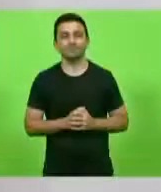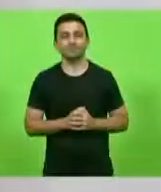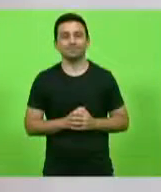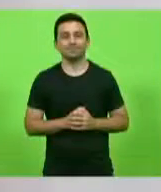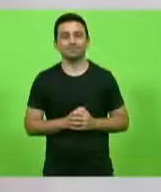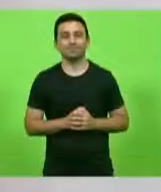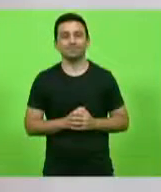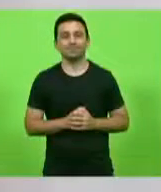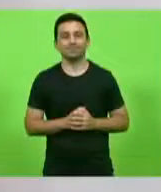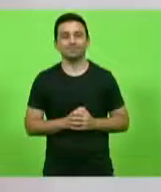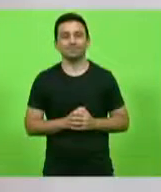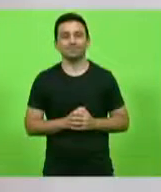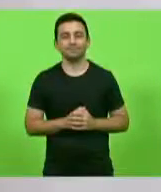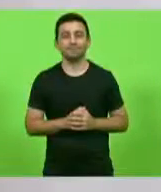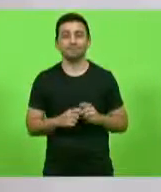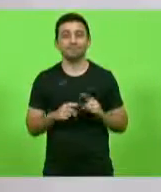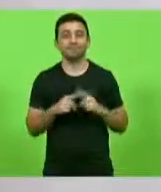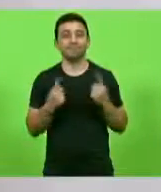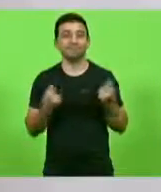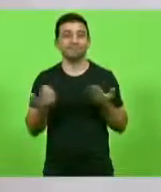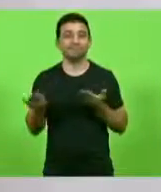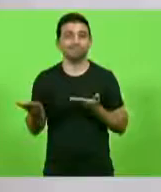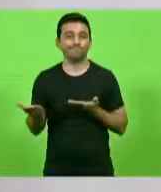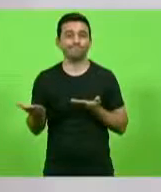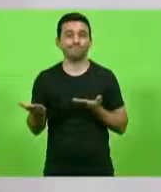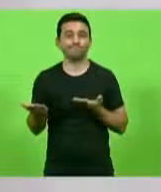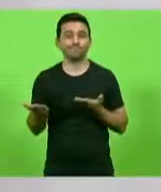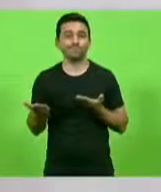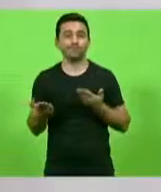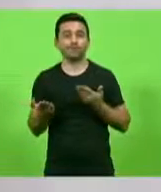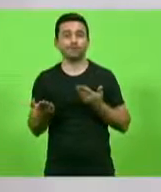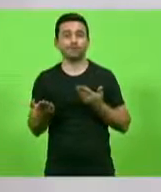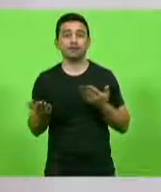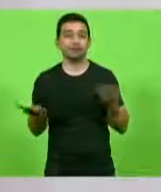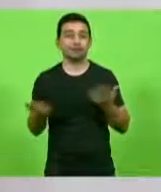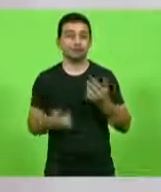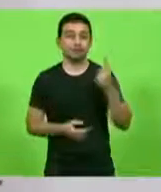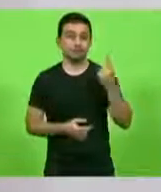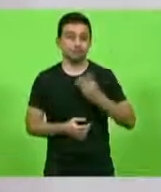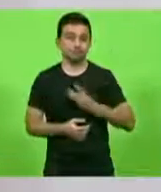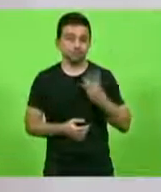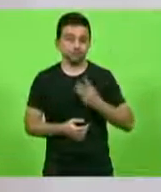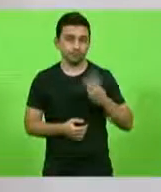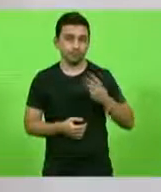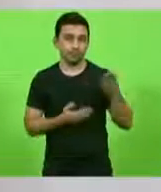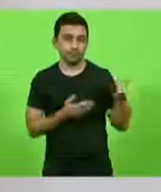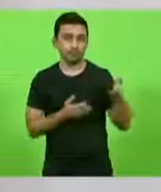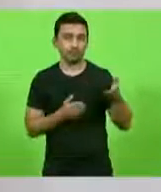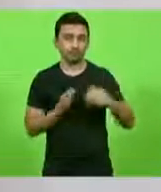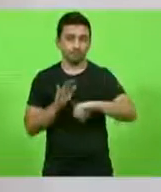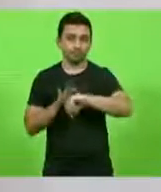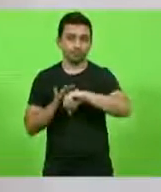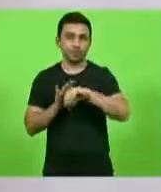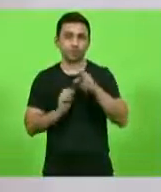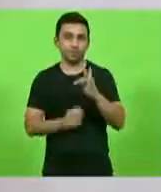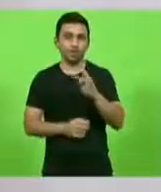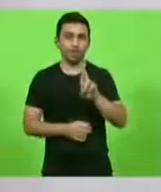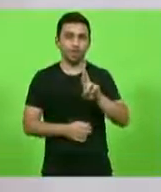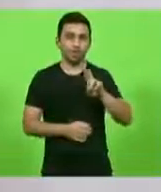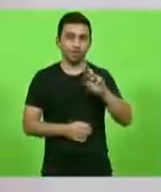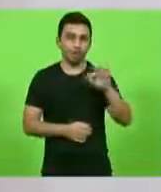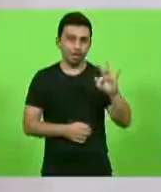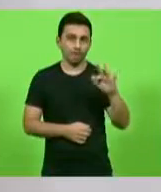Então, a terceira, a décima terceira vara criminal, o TRF4,